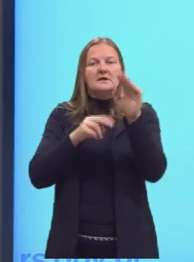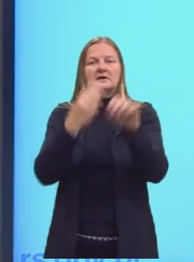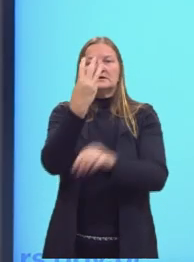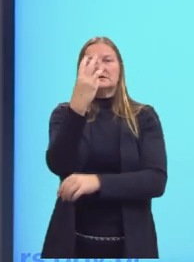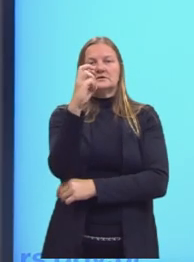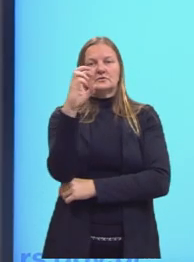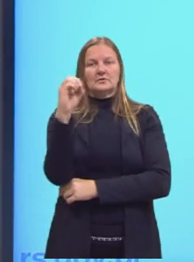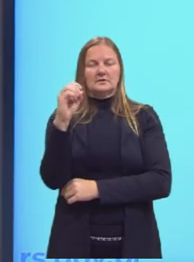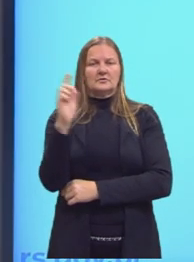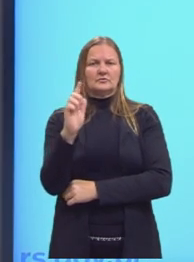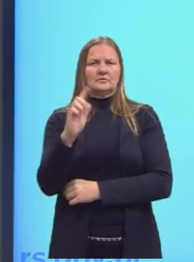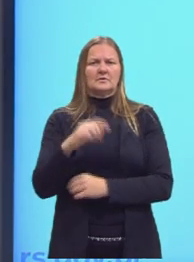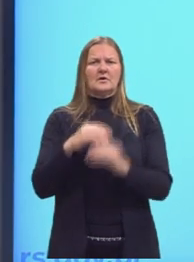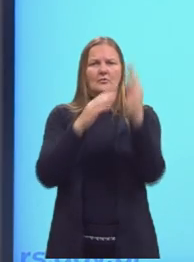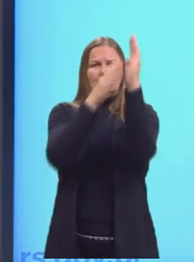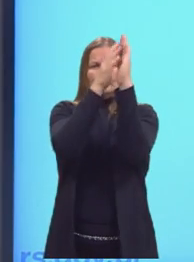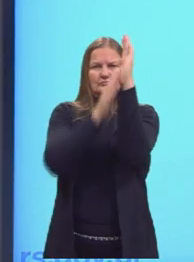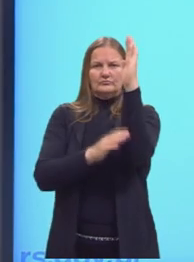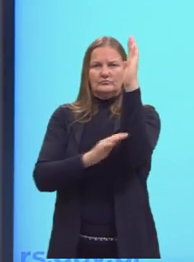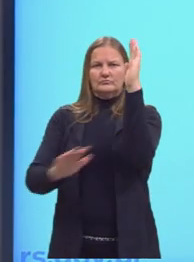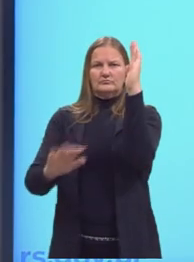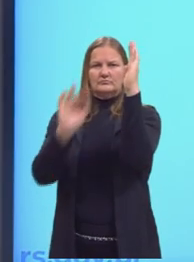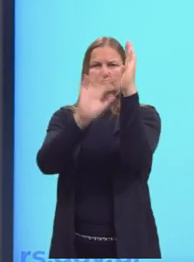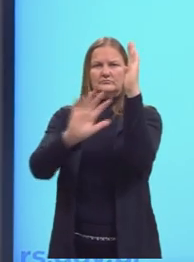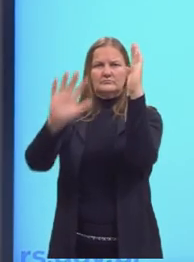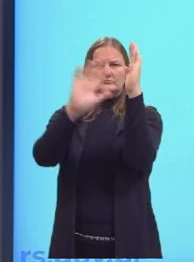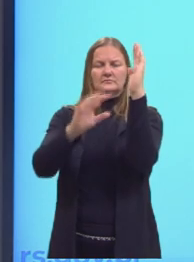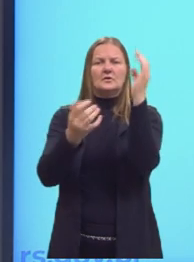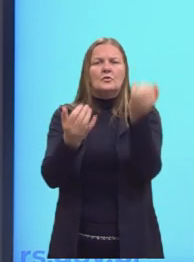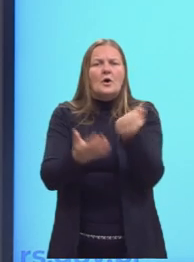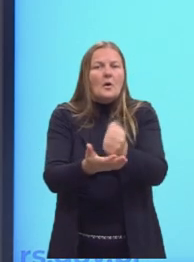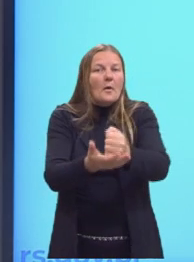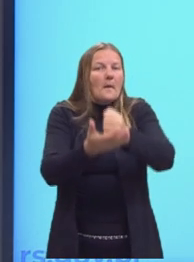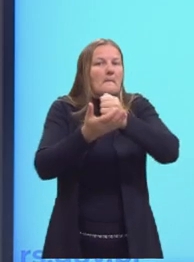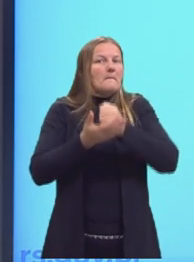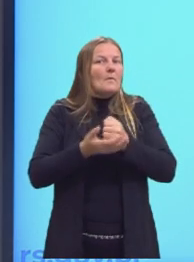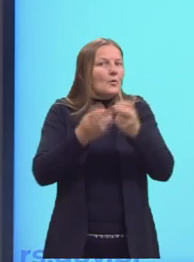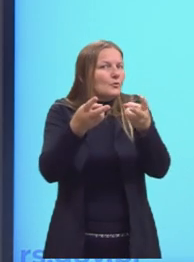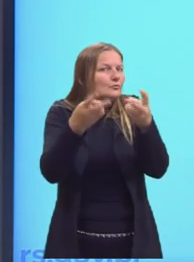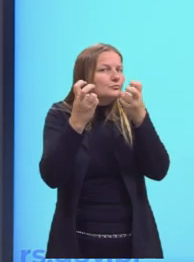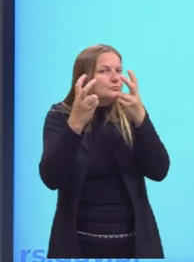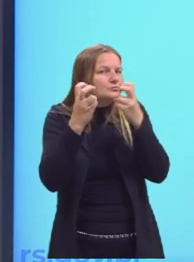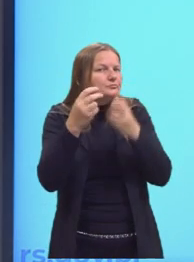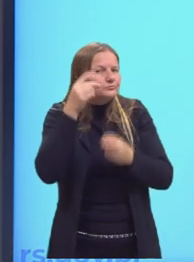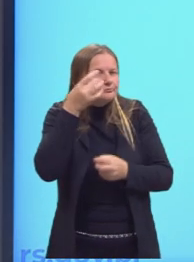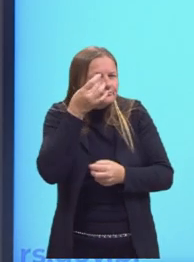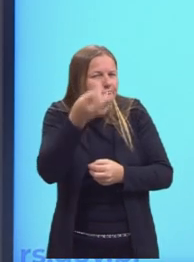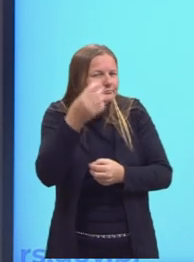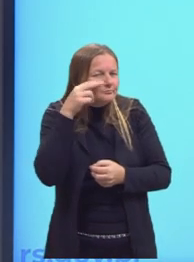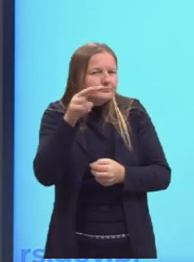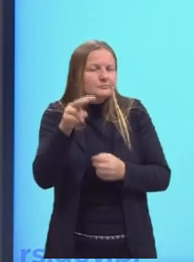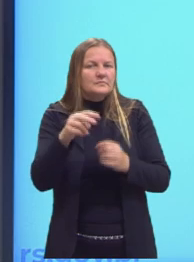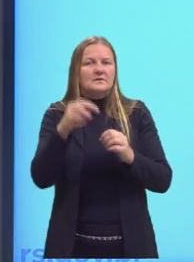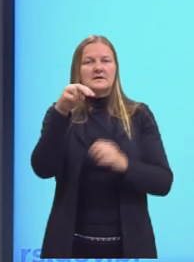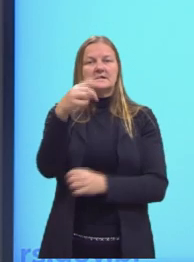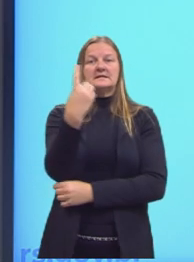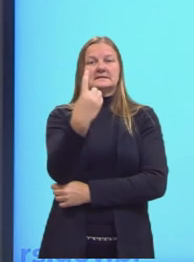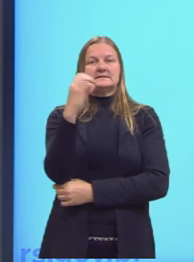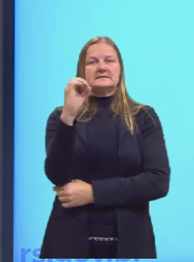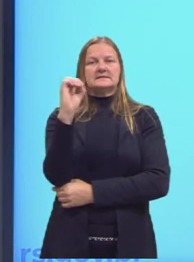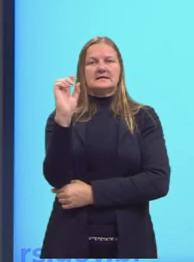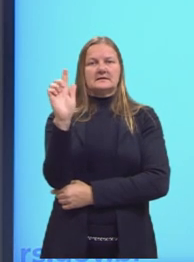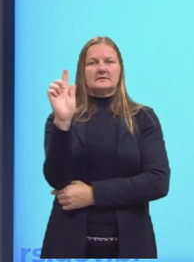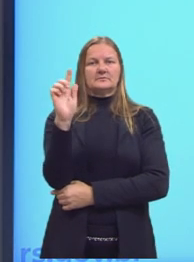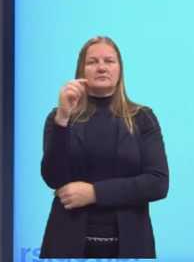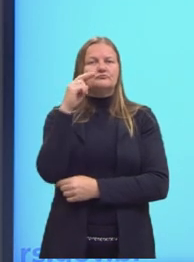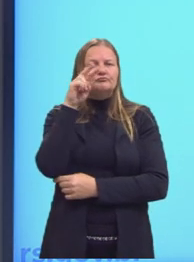Vou olhar no meu plano cartesiano para me auxiliar a resolver essa questão. A massa de 100 gramas, eu vou